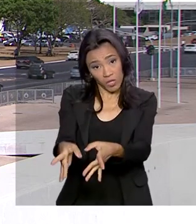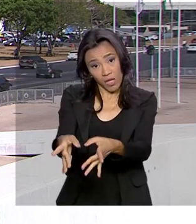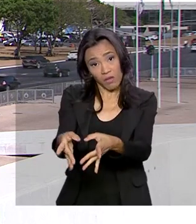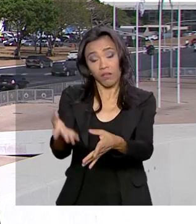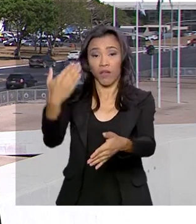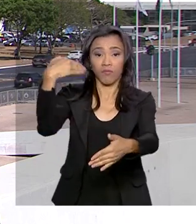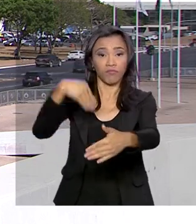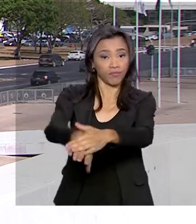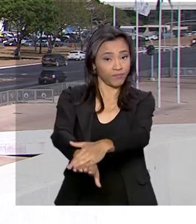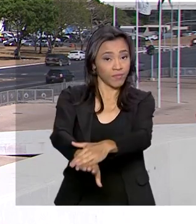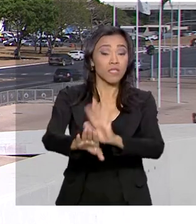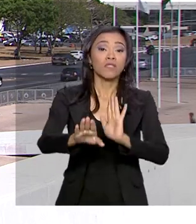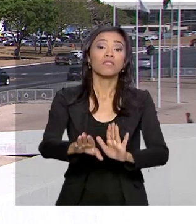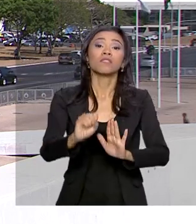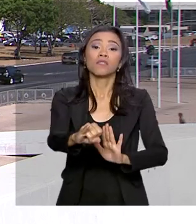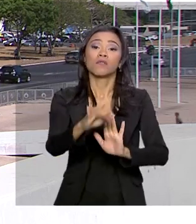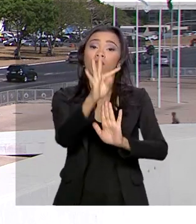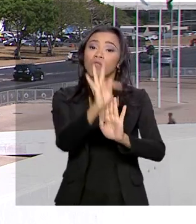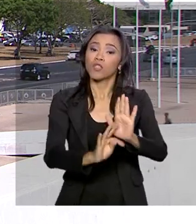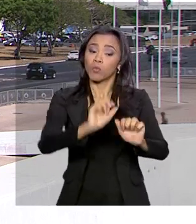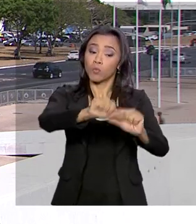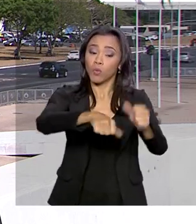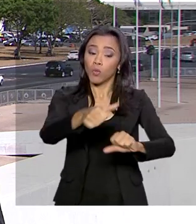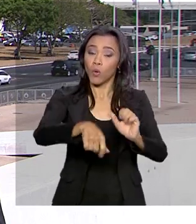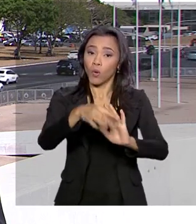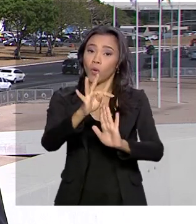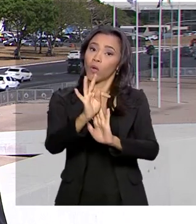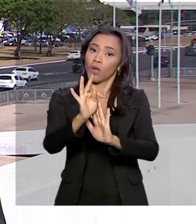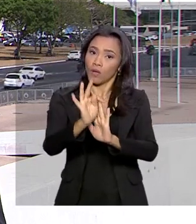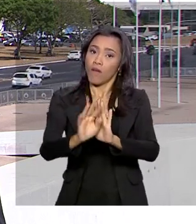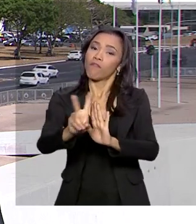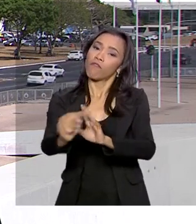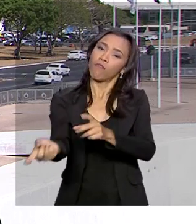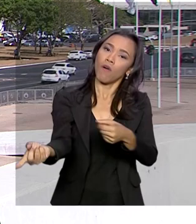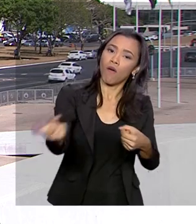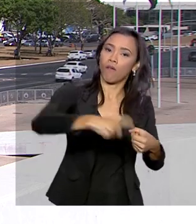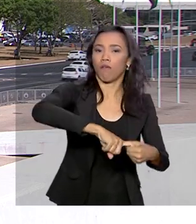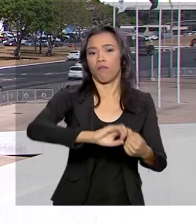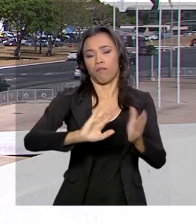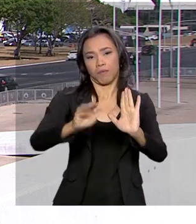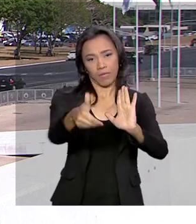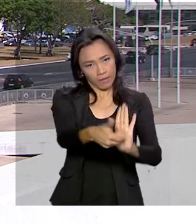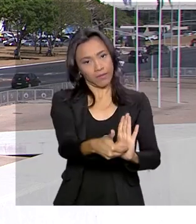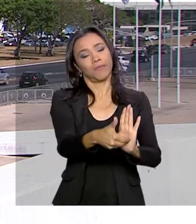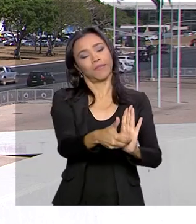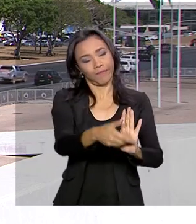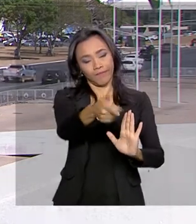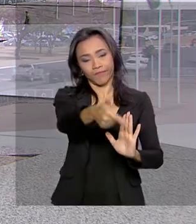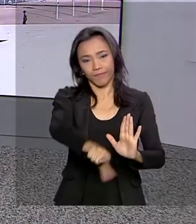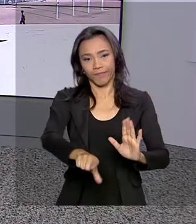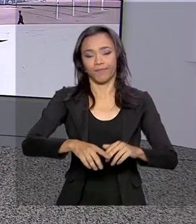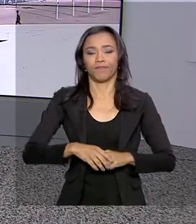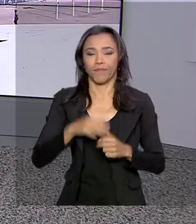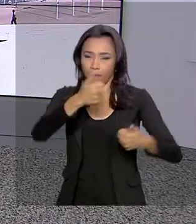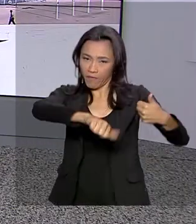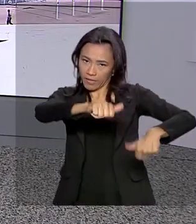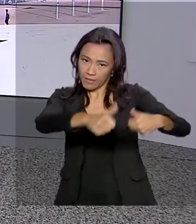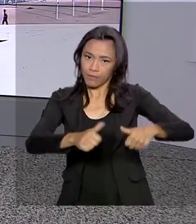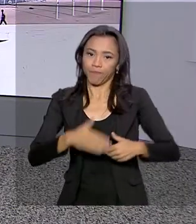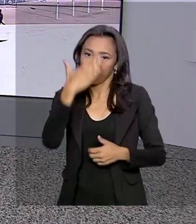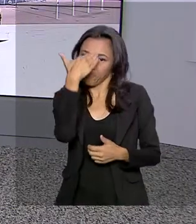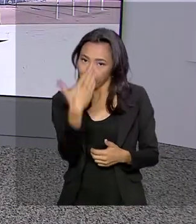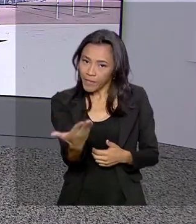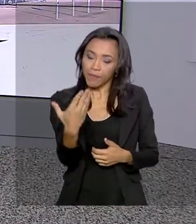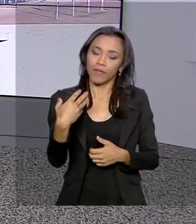o texto sofrer modificações no Senado, ele volta para uma nova análise na Câmara dos Deputados. Renata. Obrigada, Glauco, pelas suas